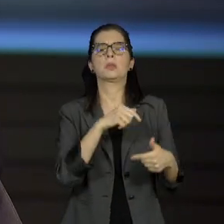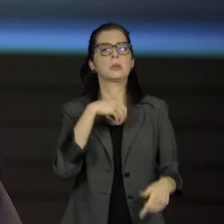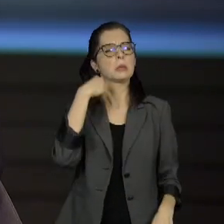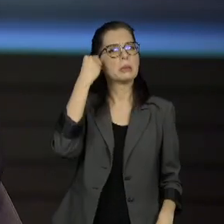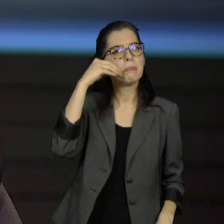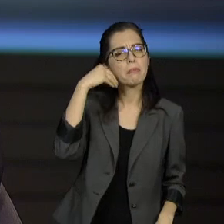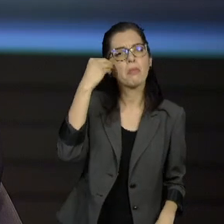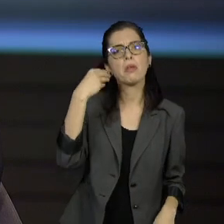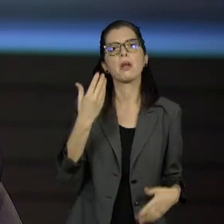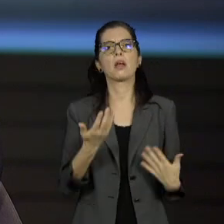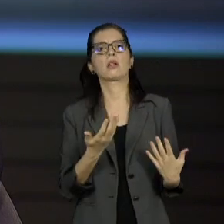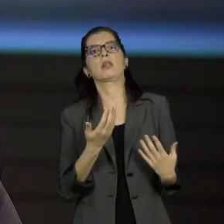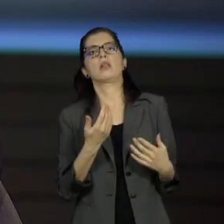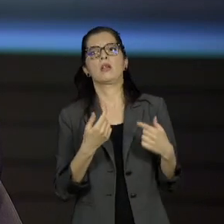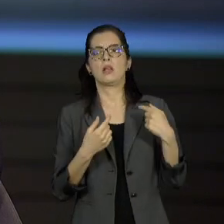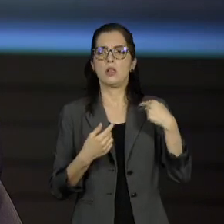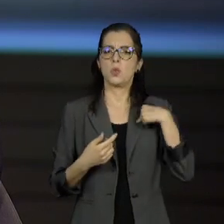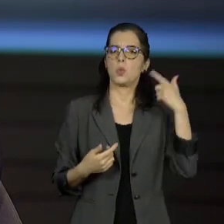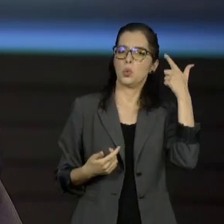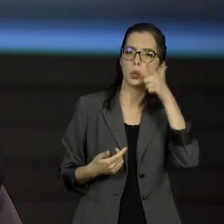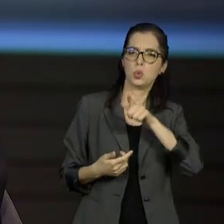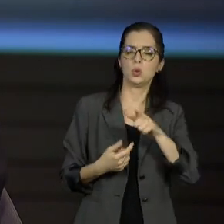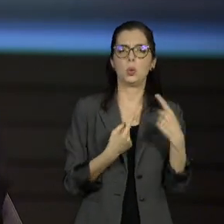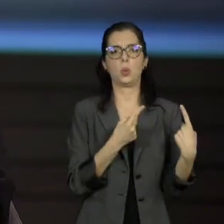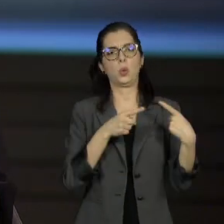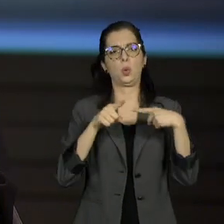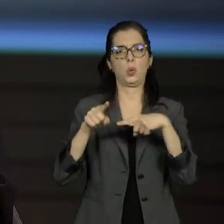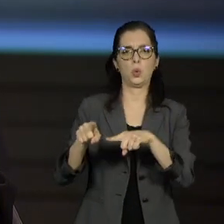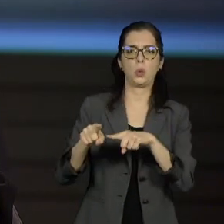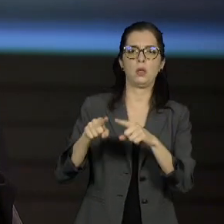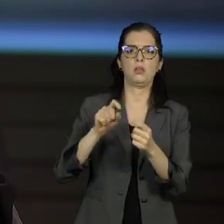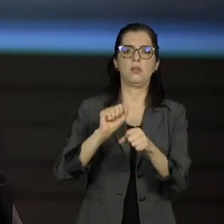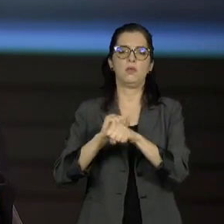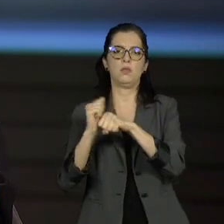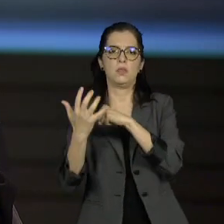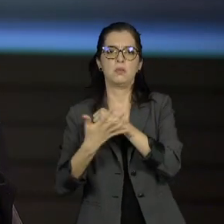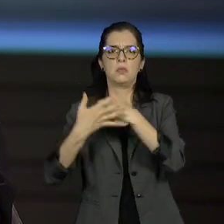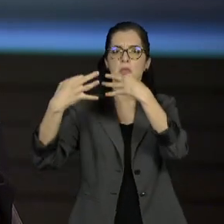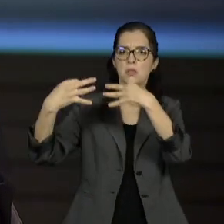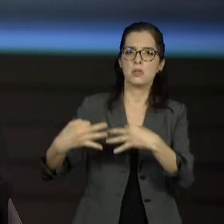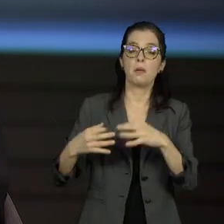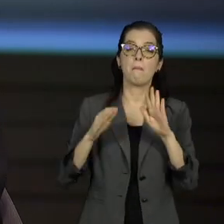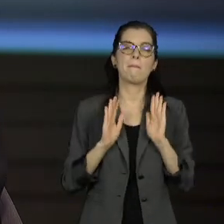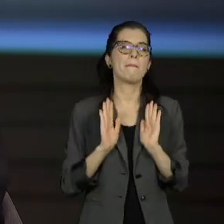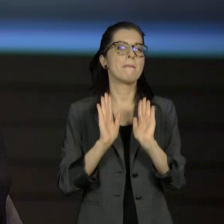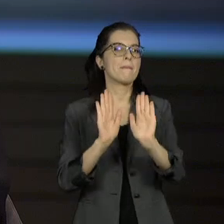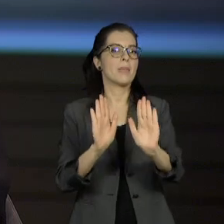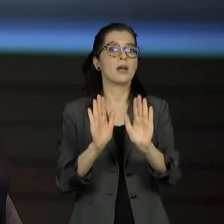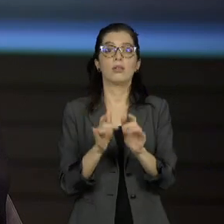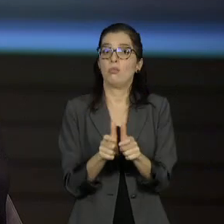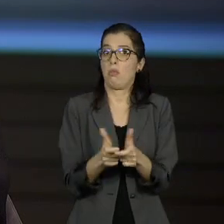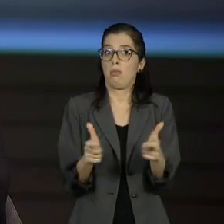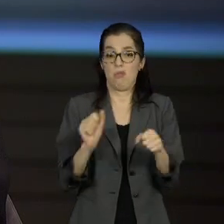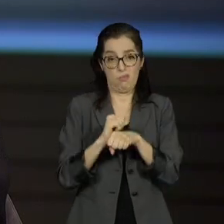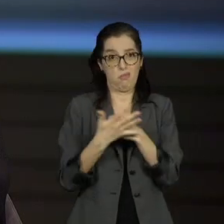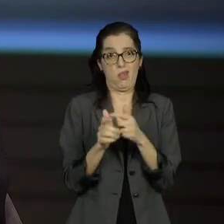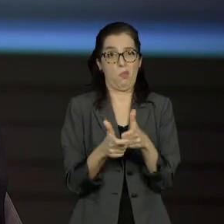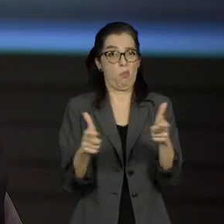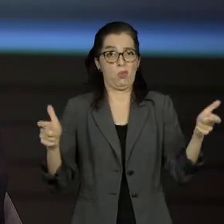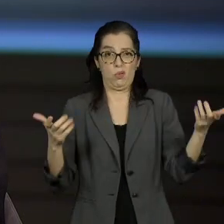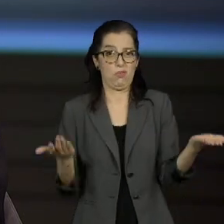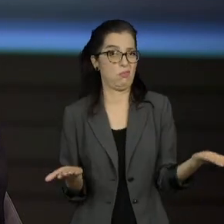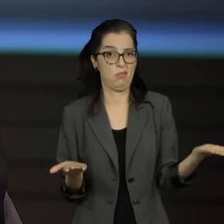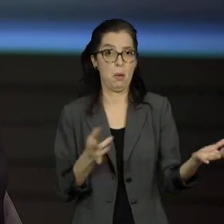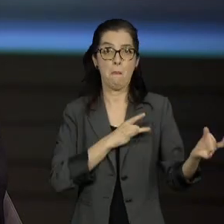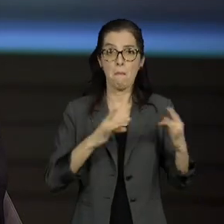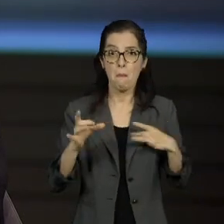bem sucedido no combate à Covid-19. Acontece que a gente vive um aumento de casos e um temor de que esse aumento de casos vai